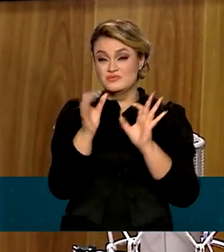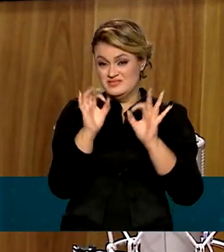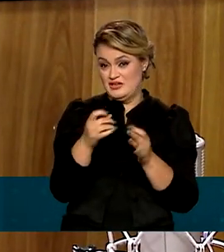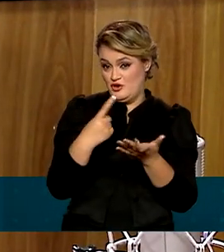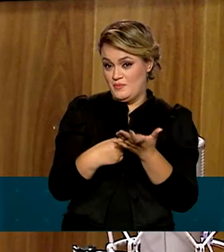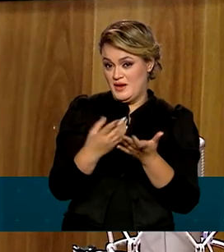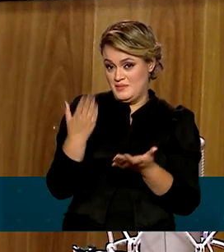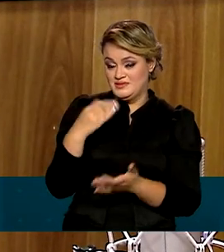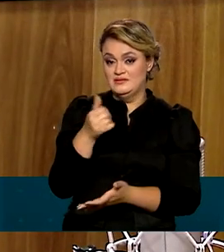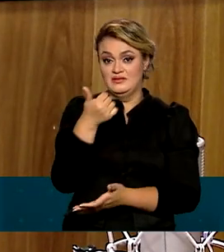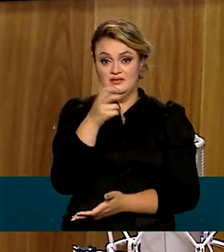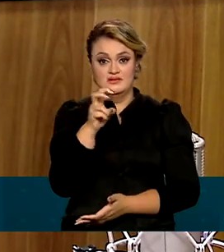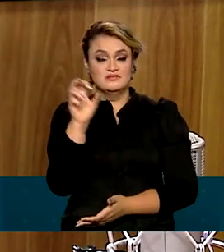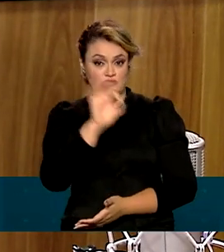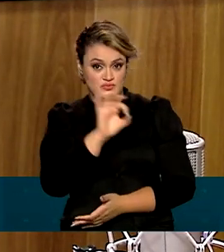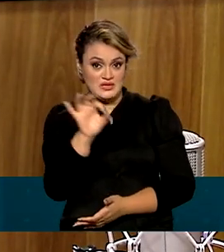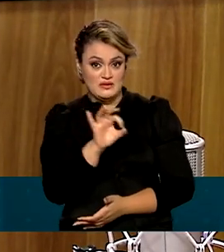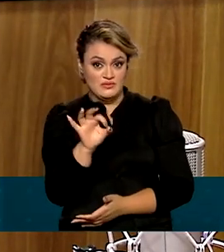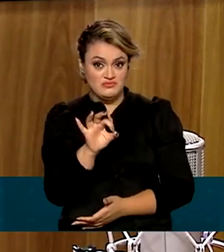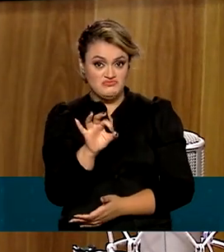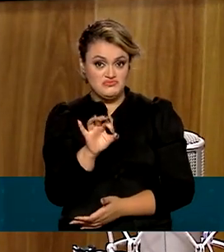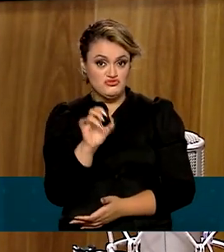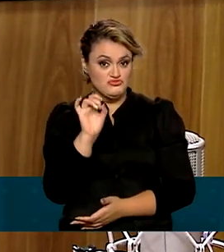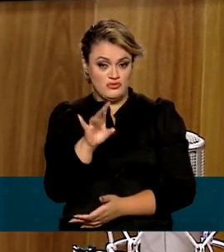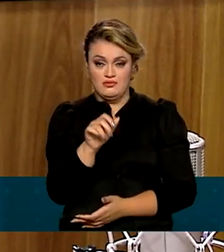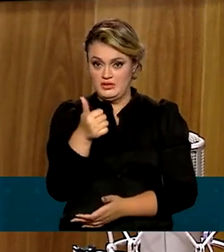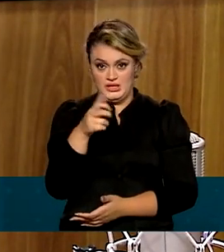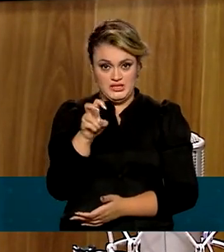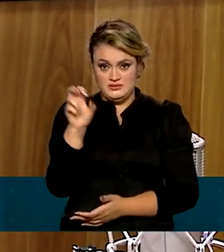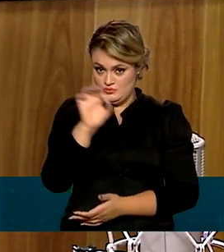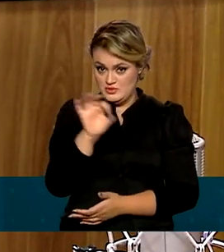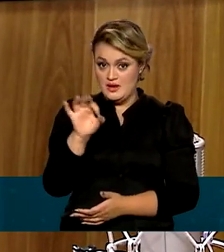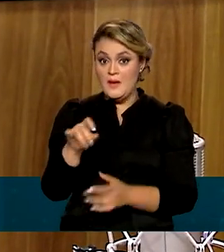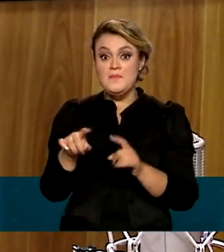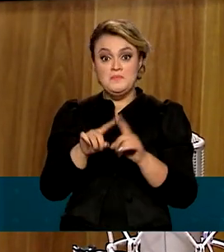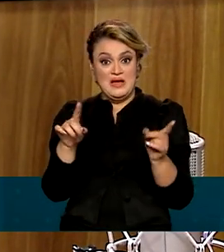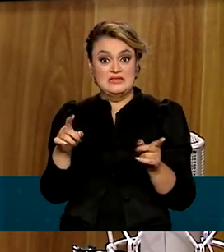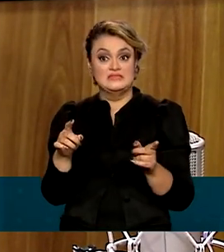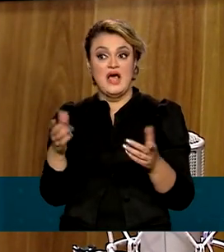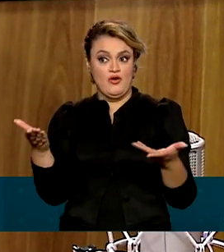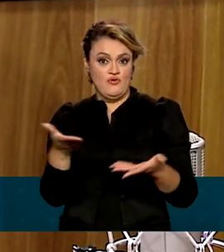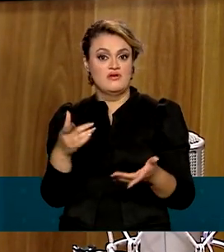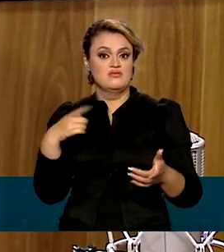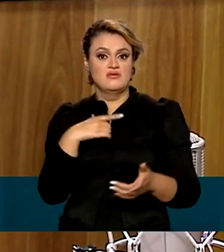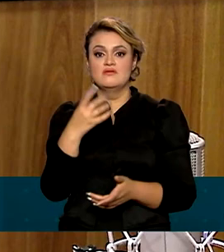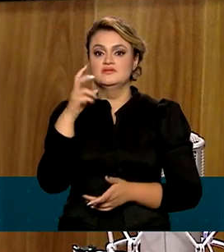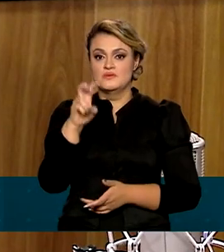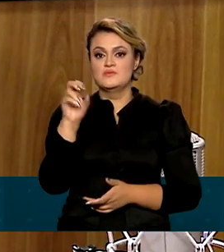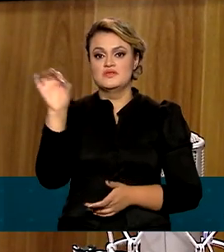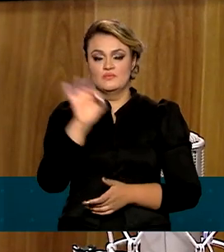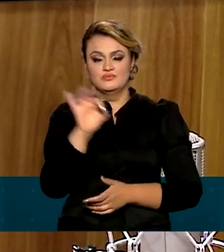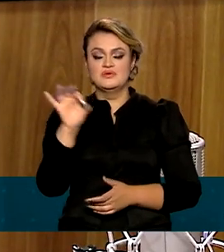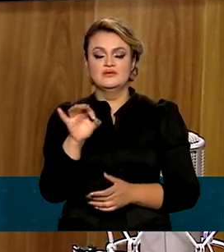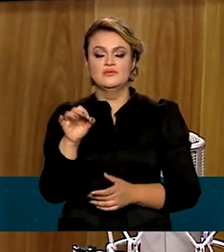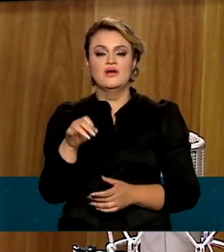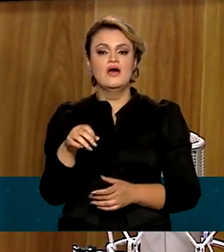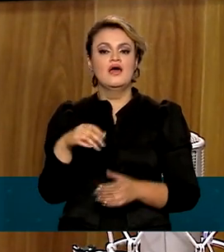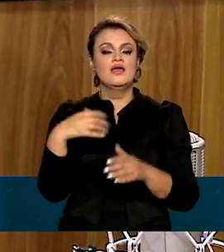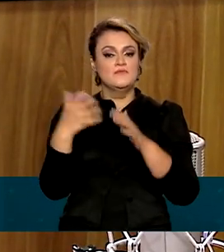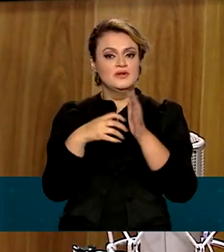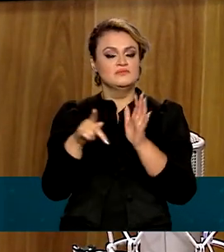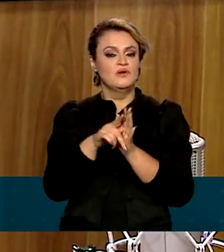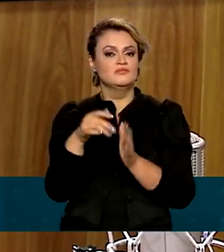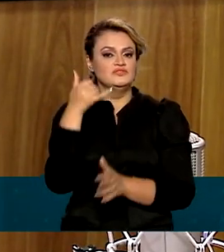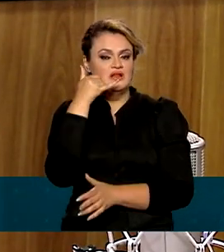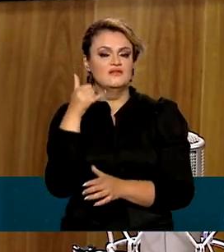cobertura no primeiro ano, 2022. Era para ter o 5G funcionando em Brasília em 15% e já tem em quase 50%. Alguns operadores até